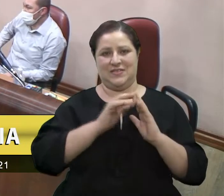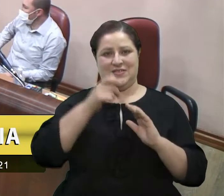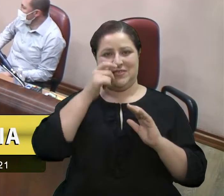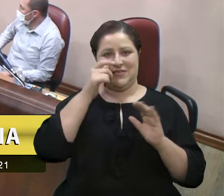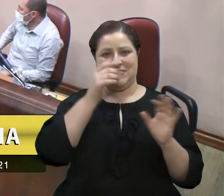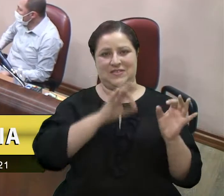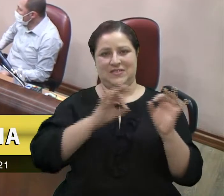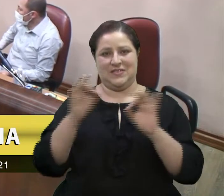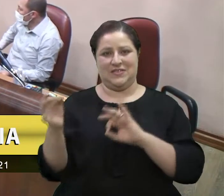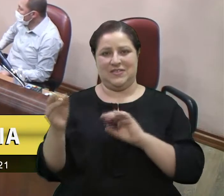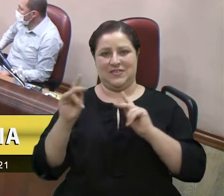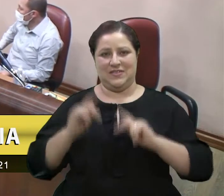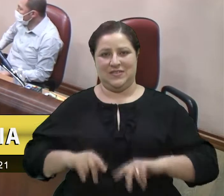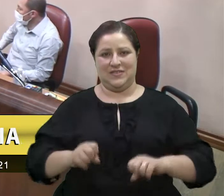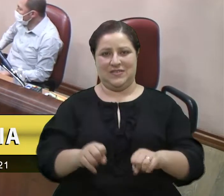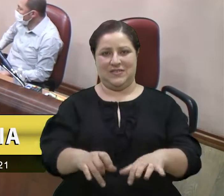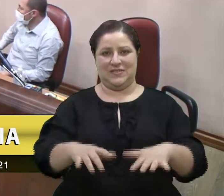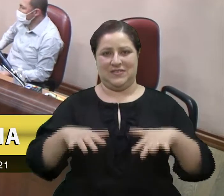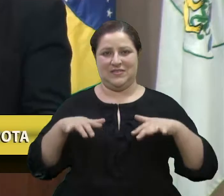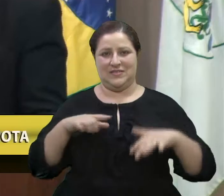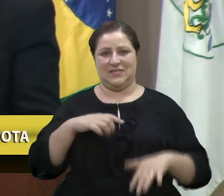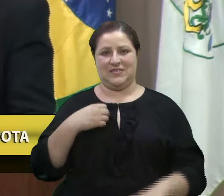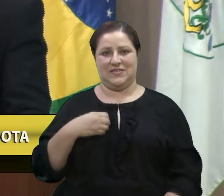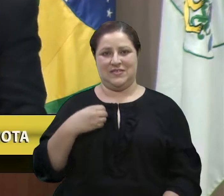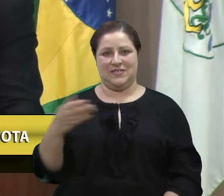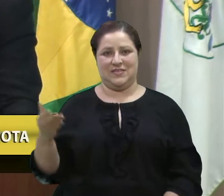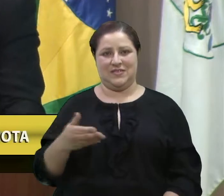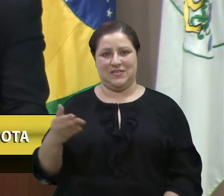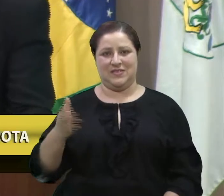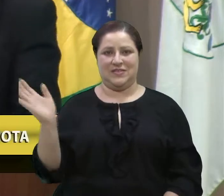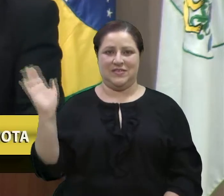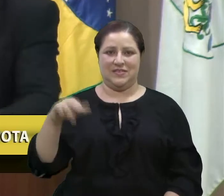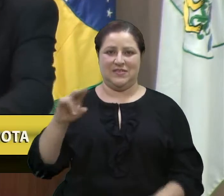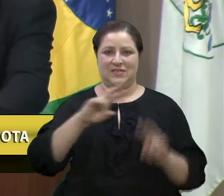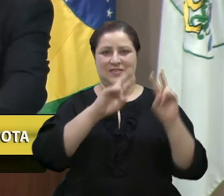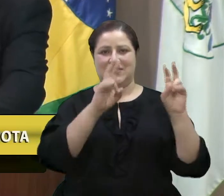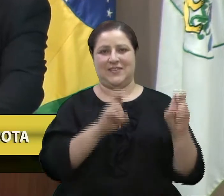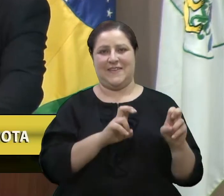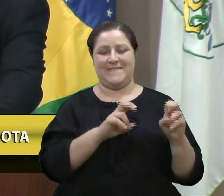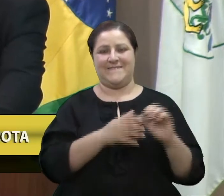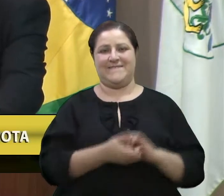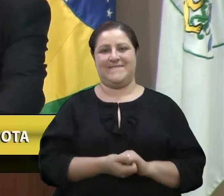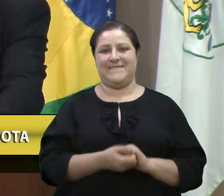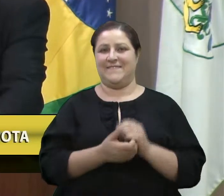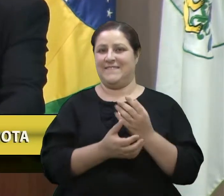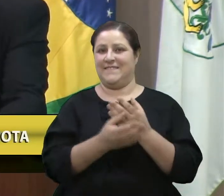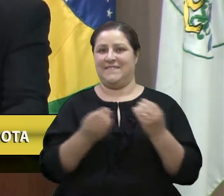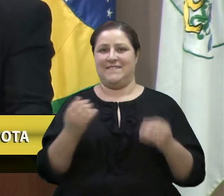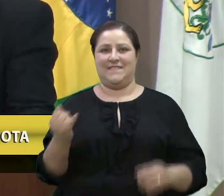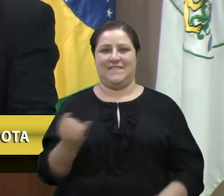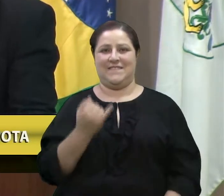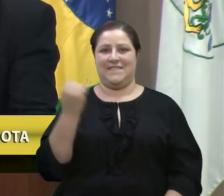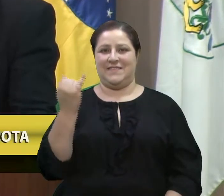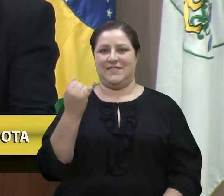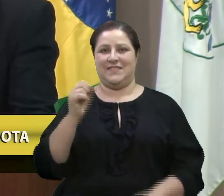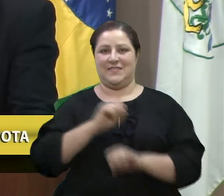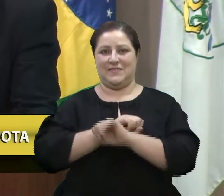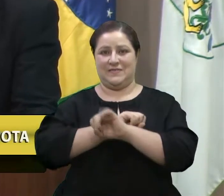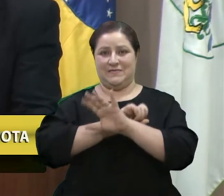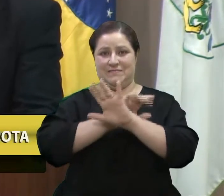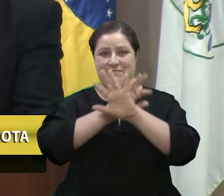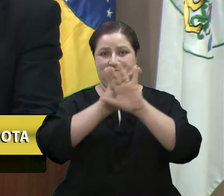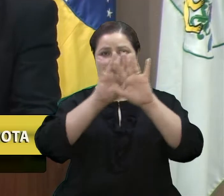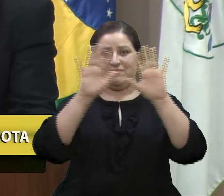pessoal que está na plateia. Hoje eu trago um assunto aqui bastante importante e esclarecedor